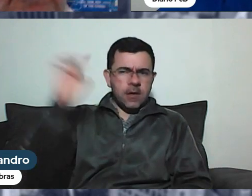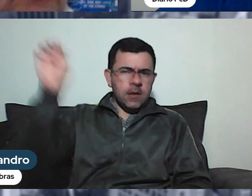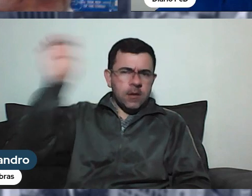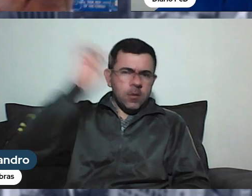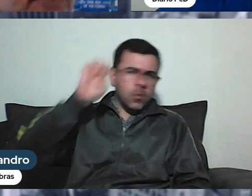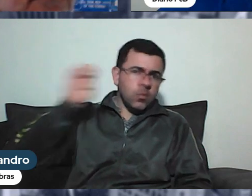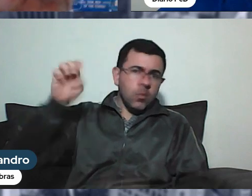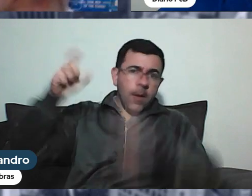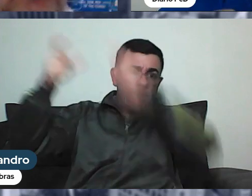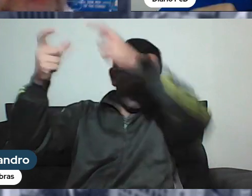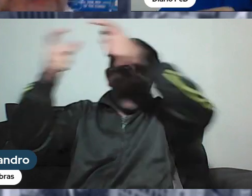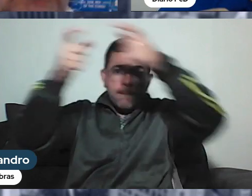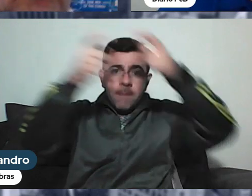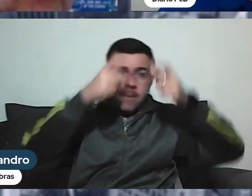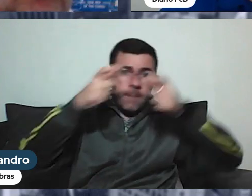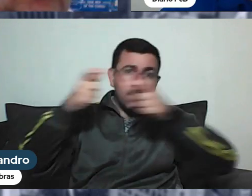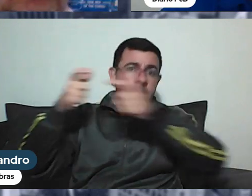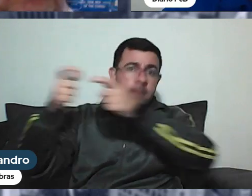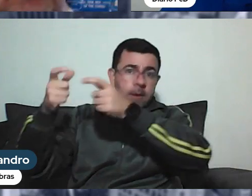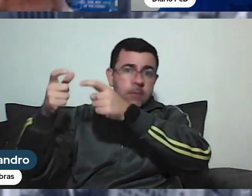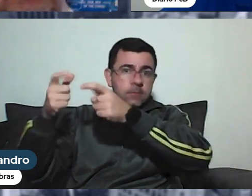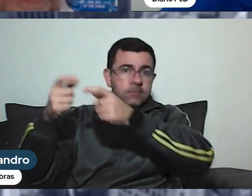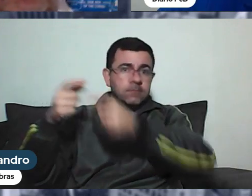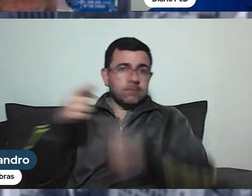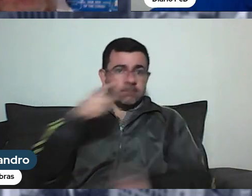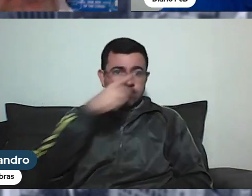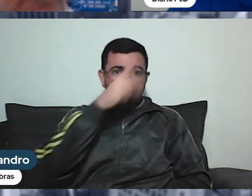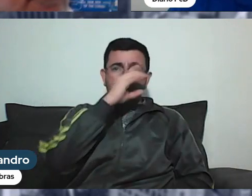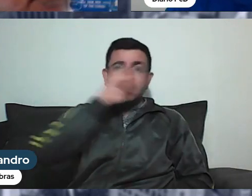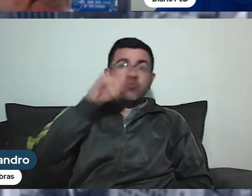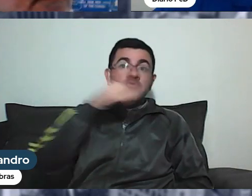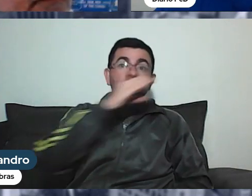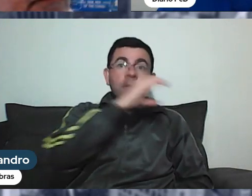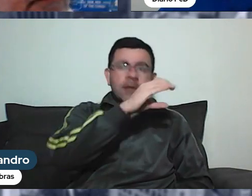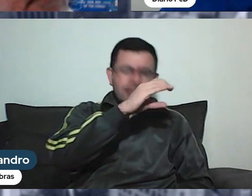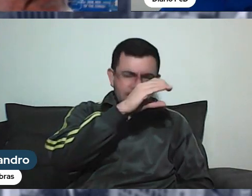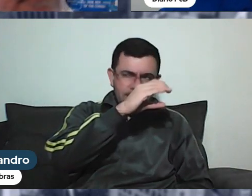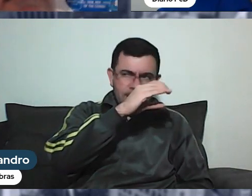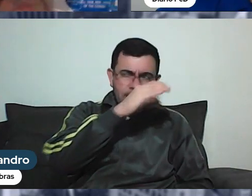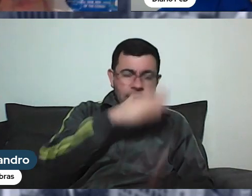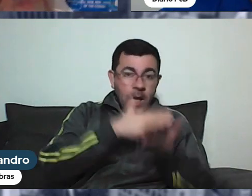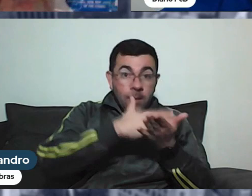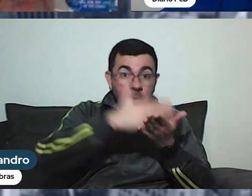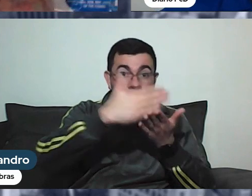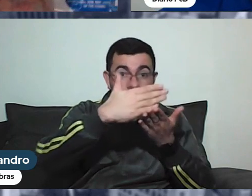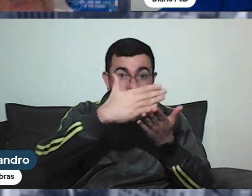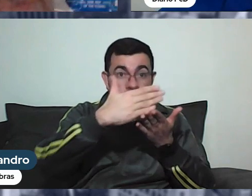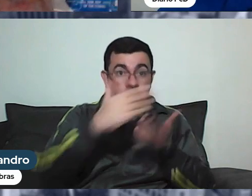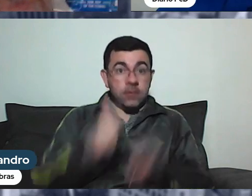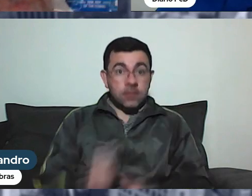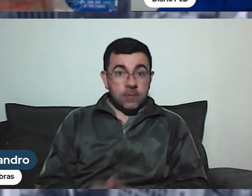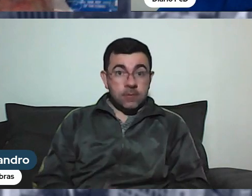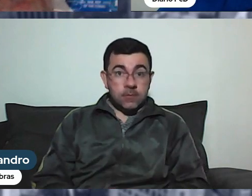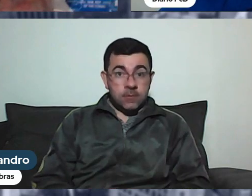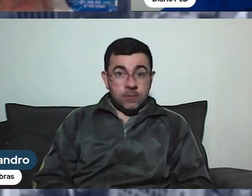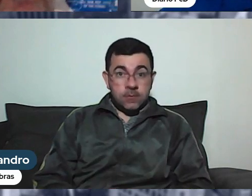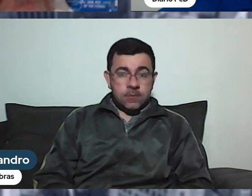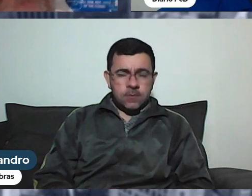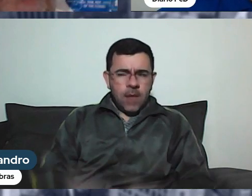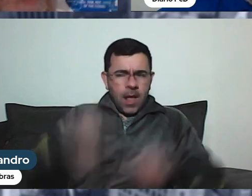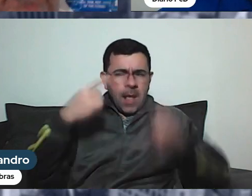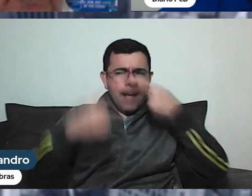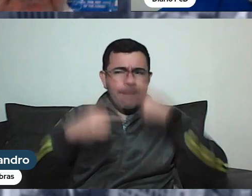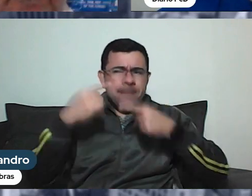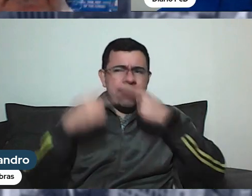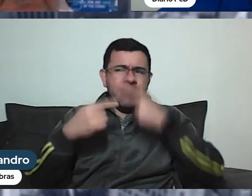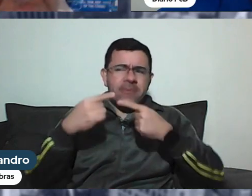E o José Carlos teve a iniciativa, assim que essa polêmica toda em relação à questão da discussão do teto